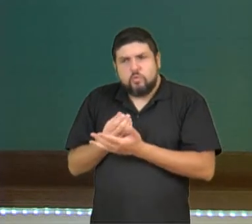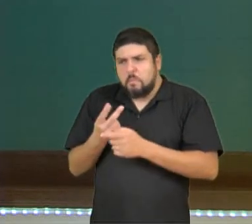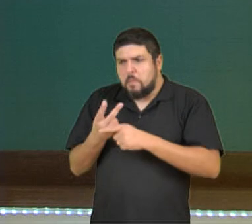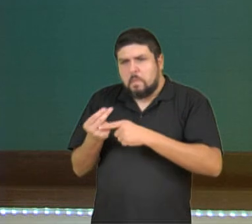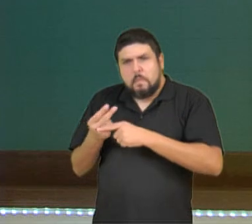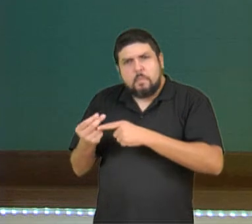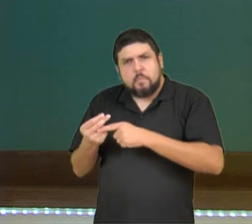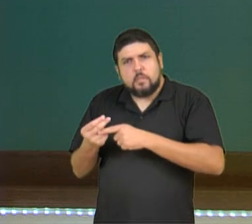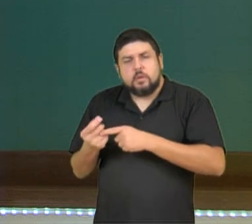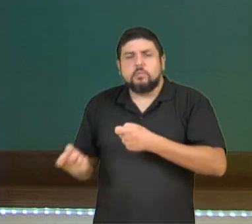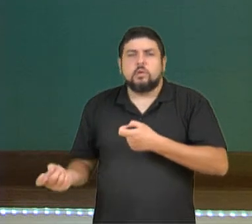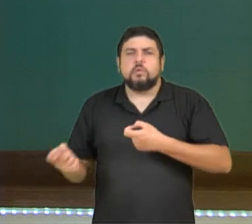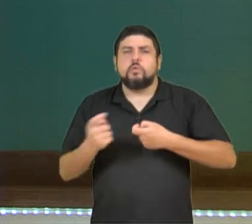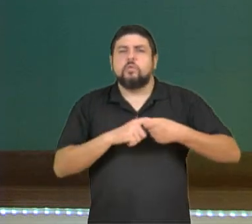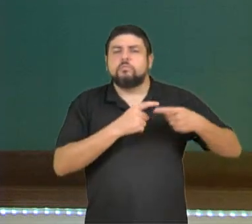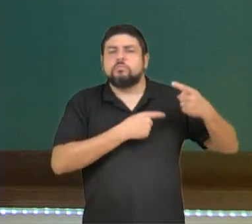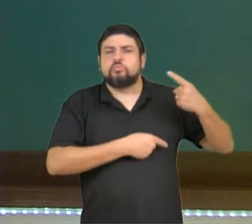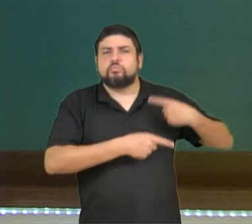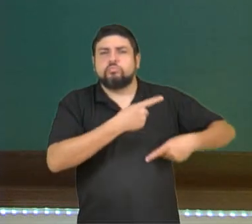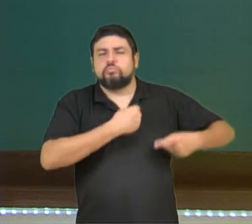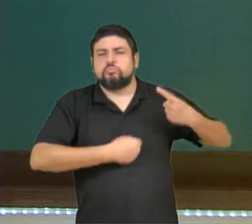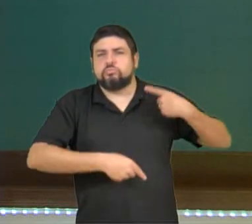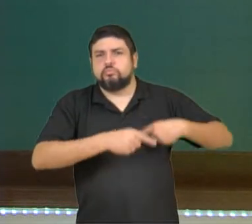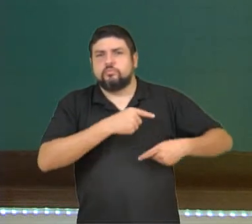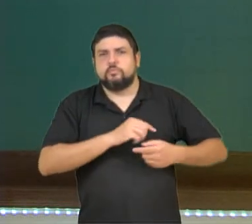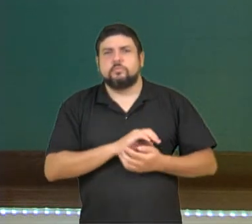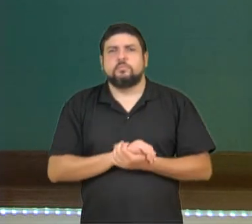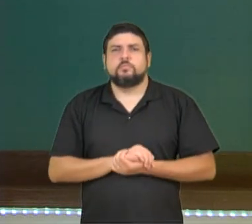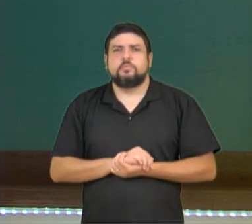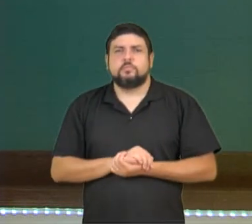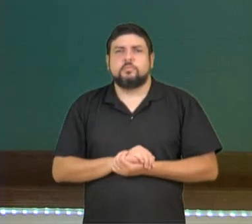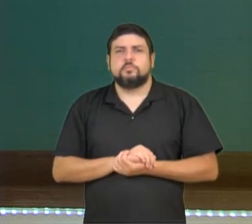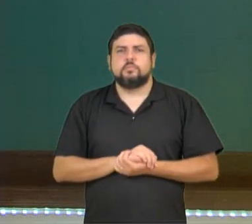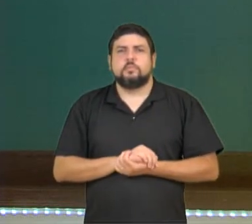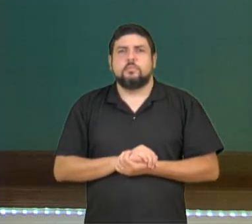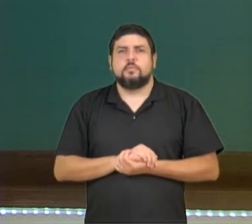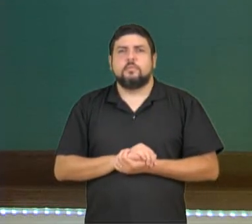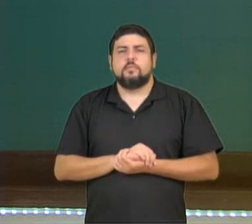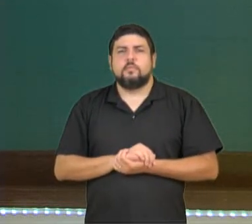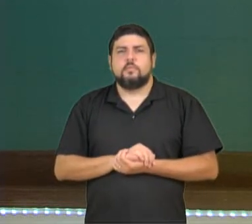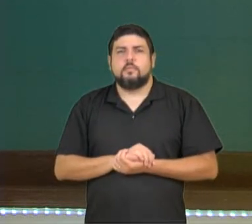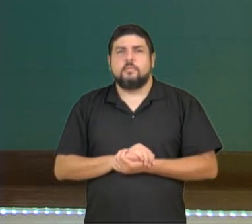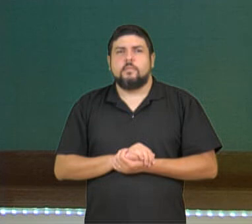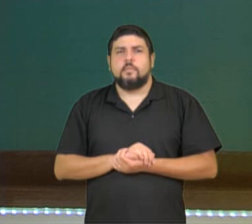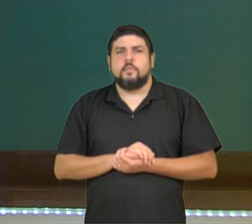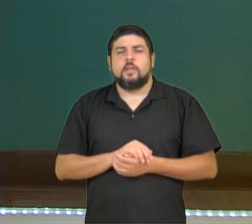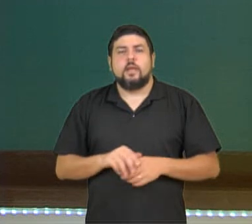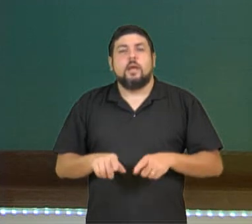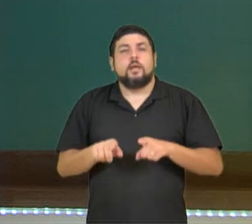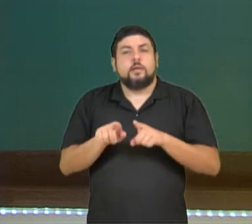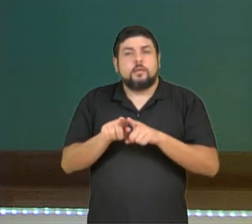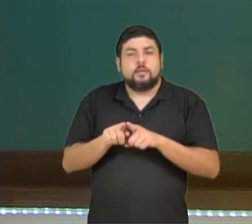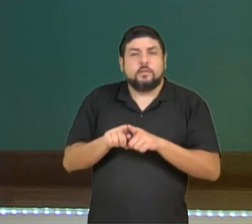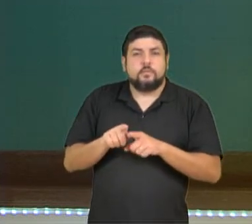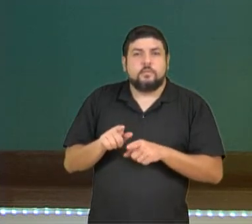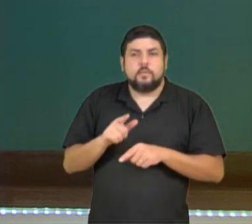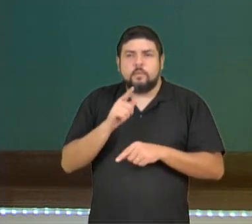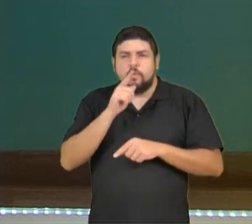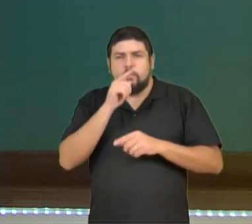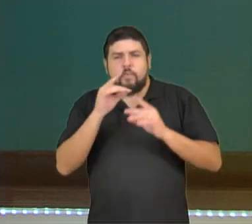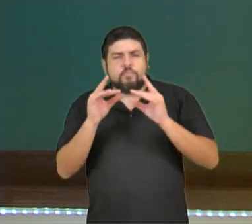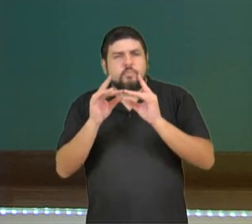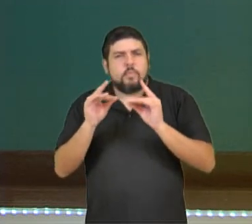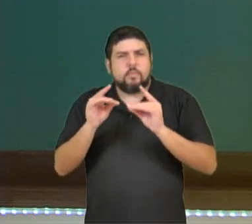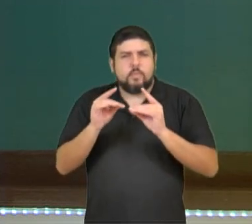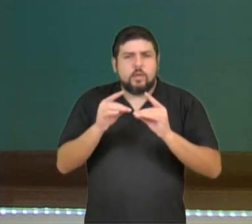vasos sanguíneos. Além dos vasos linfáticos e dos linfonodos, outras estruturas do sistema